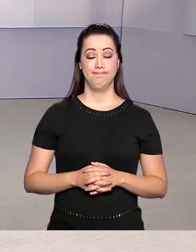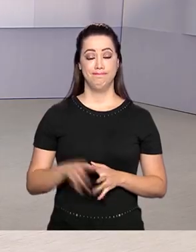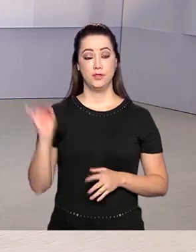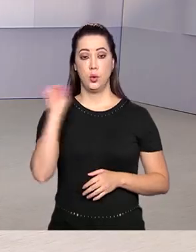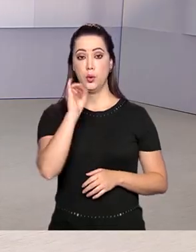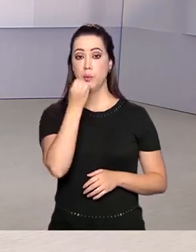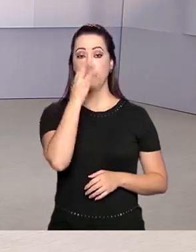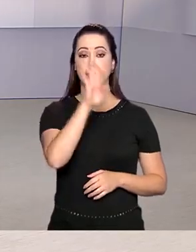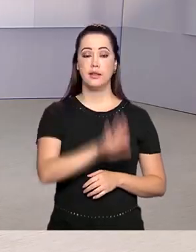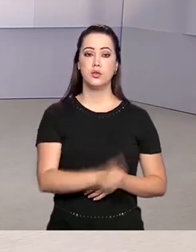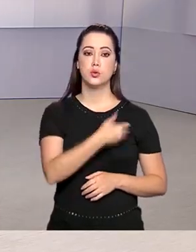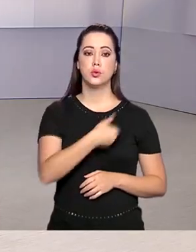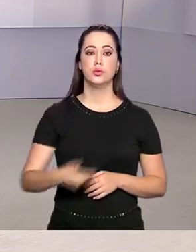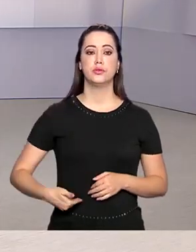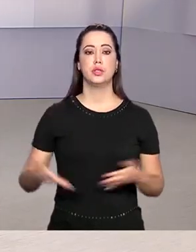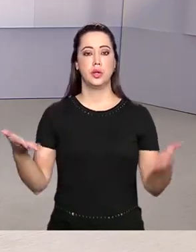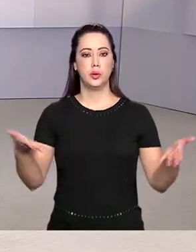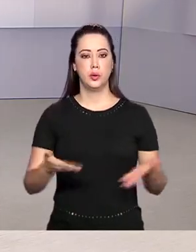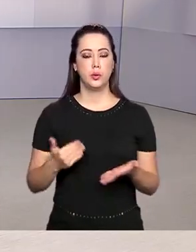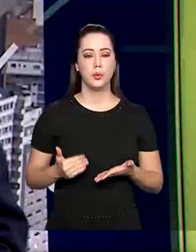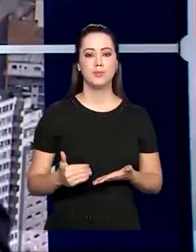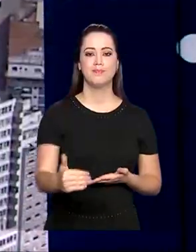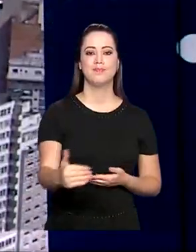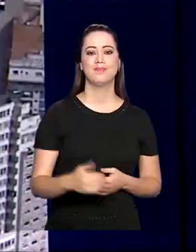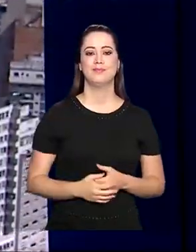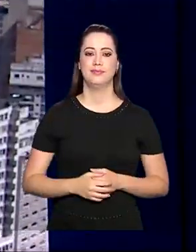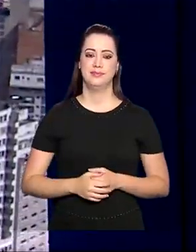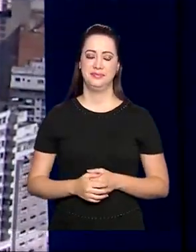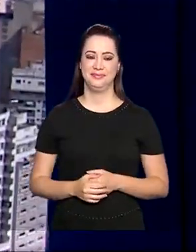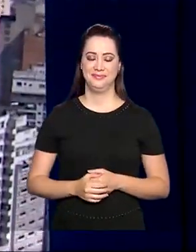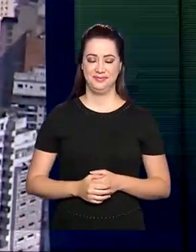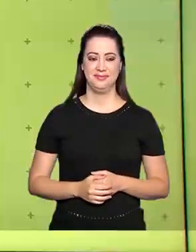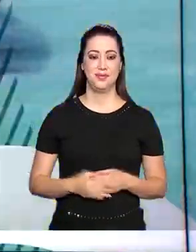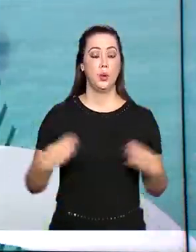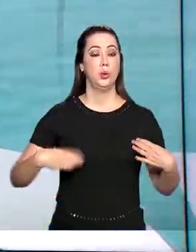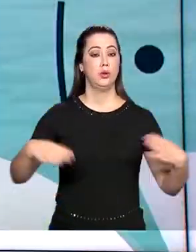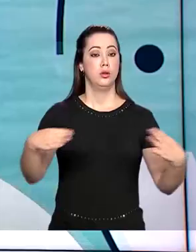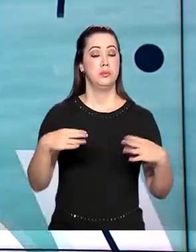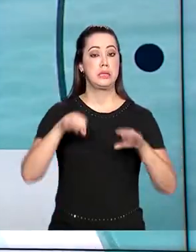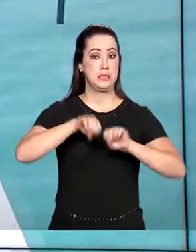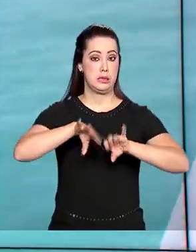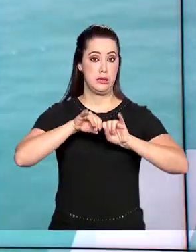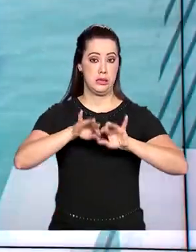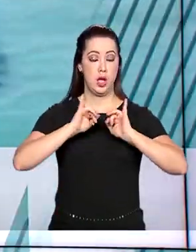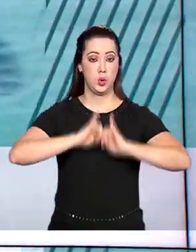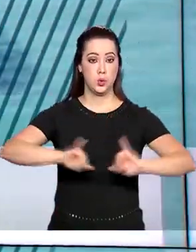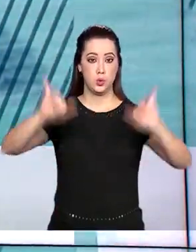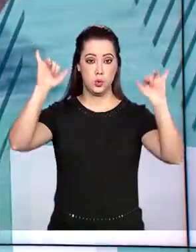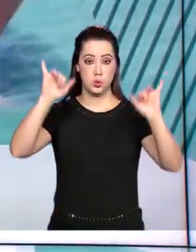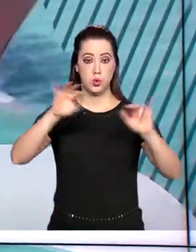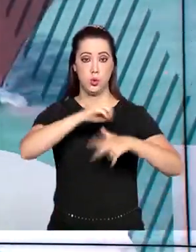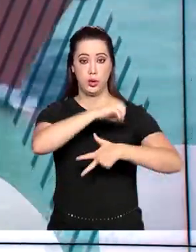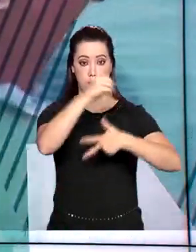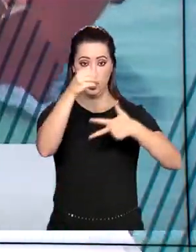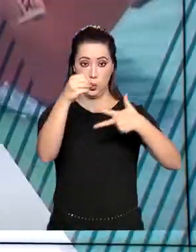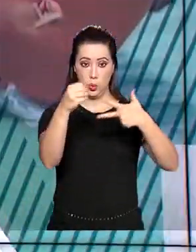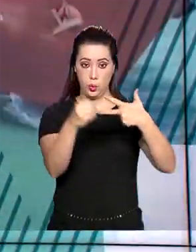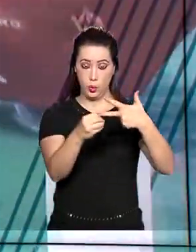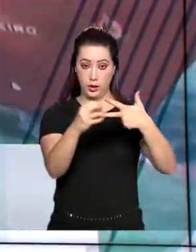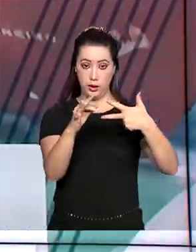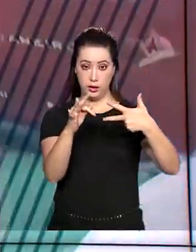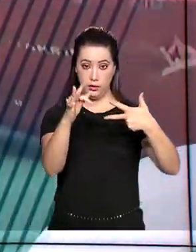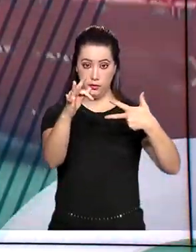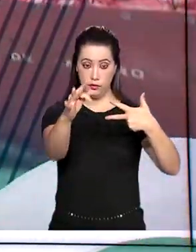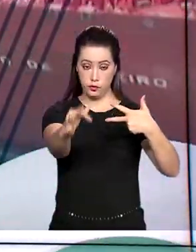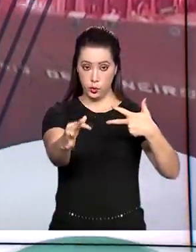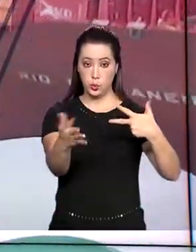Boa tarde, o governo agora já está de volta. O Ministério da Educação anunciou há pouco o adiamento da aplicação do Enem nas versões